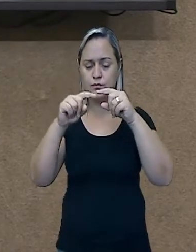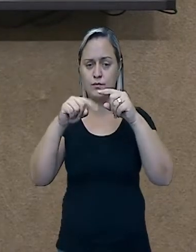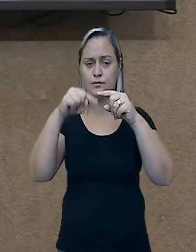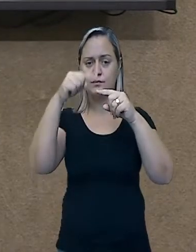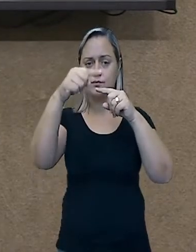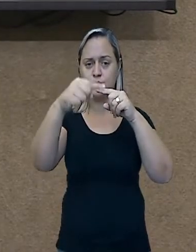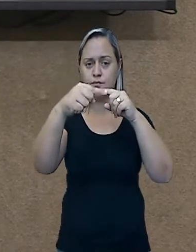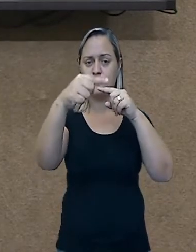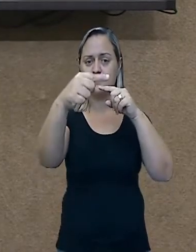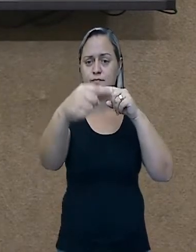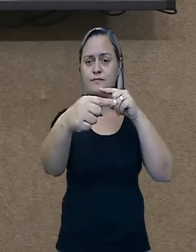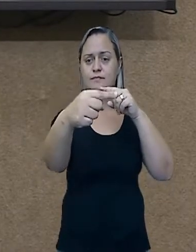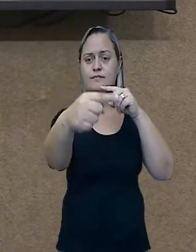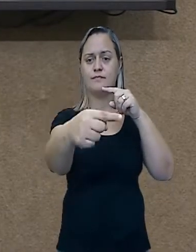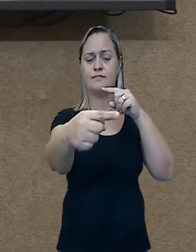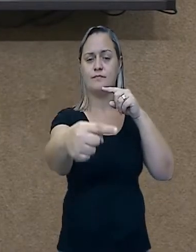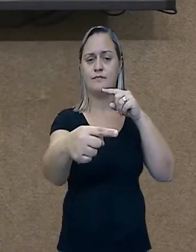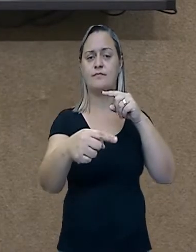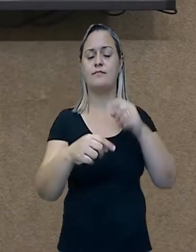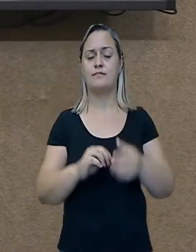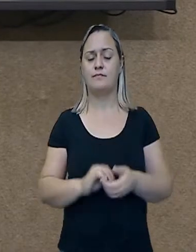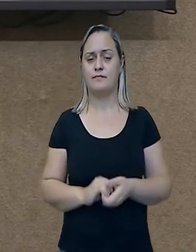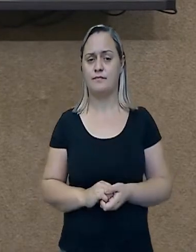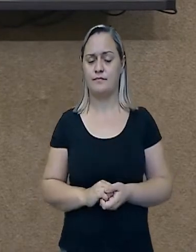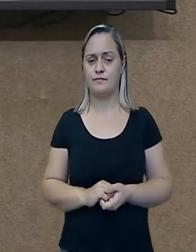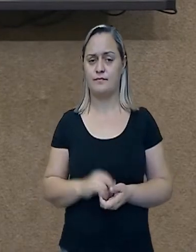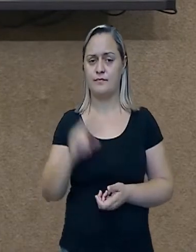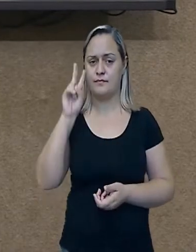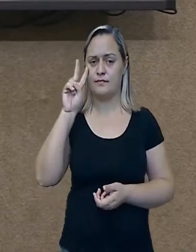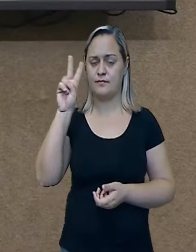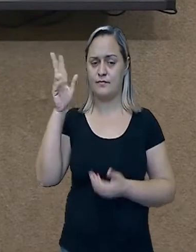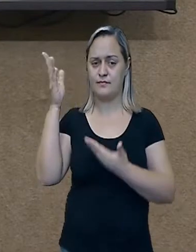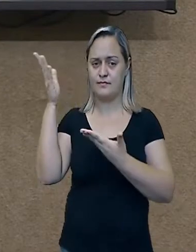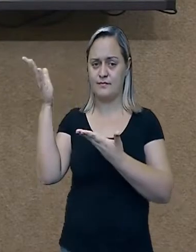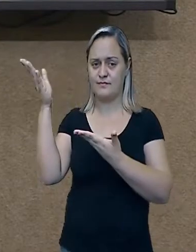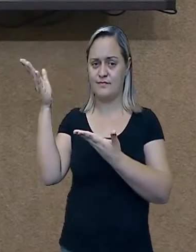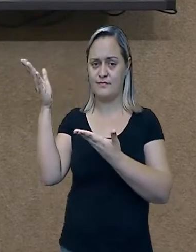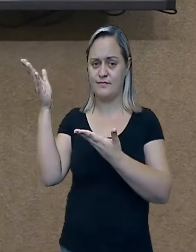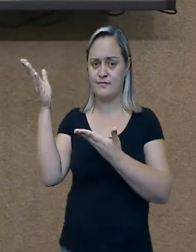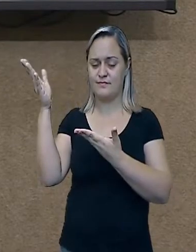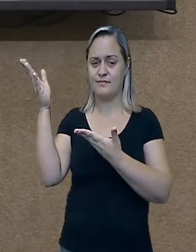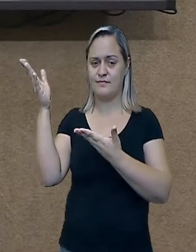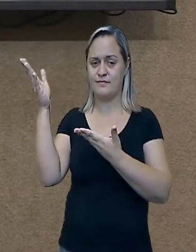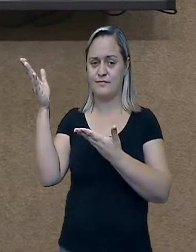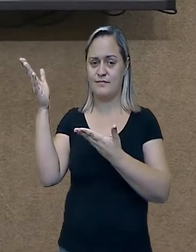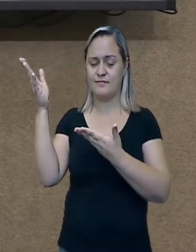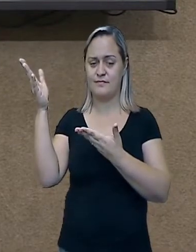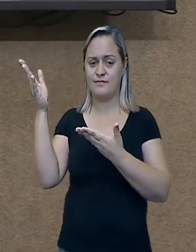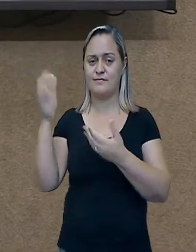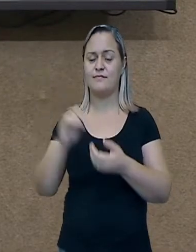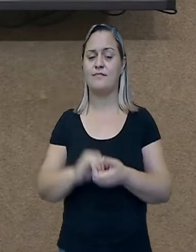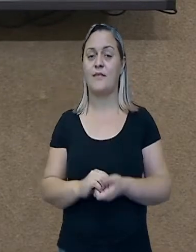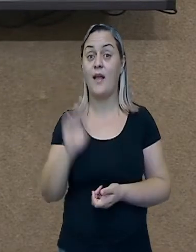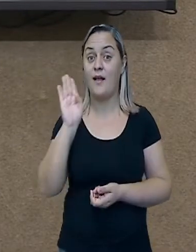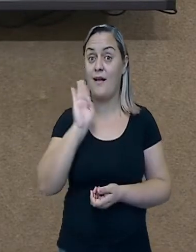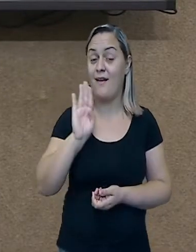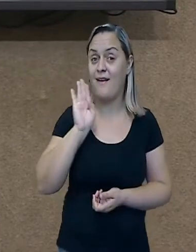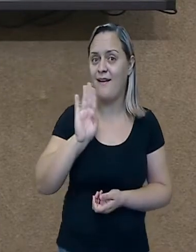desenrolando. Desenrolando e enrolando do lado de cá. Olha que legal!